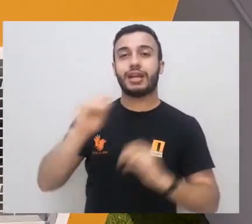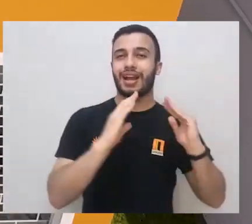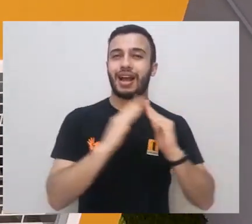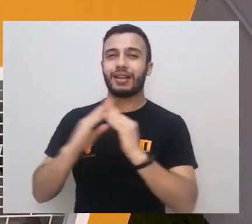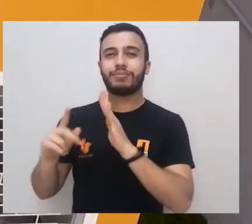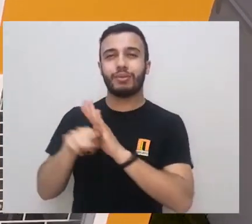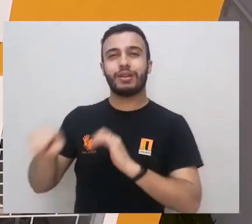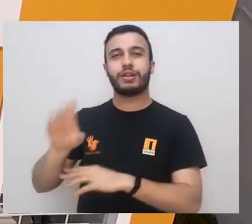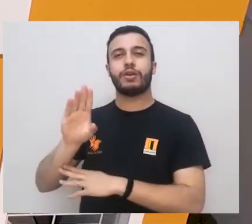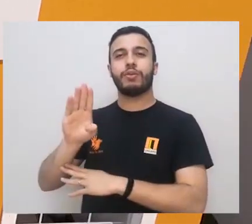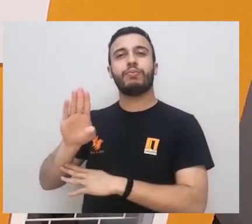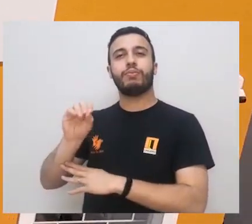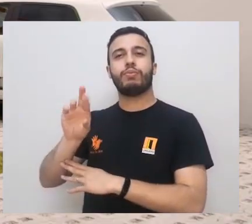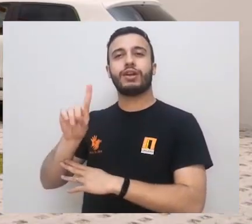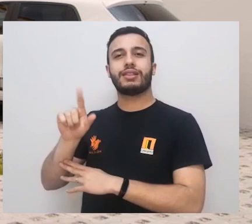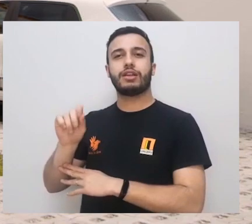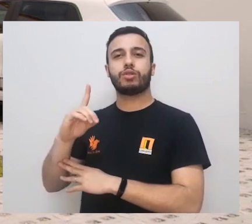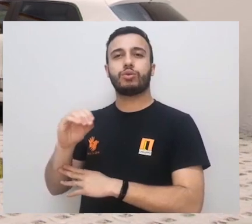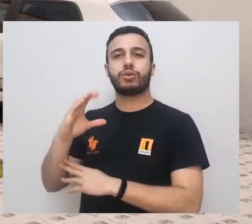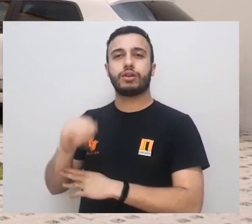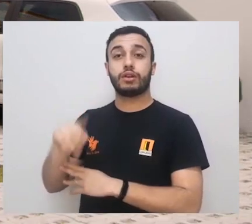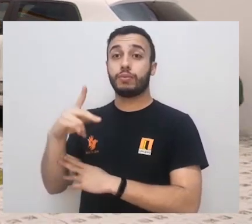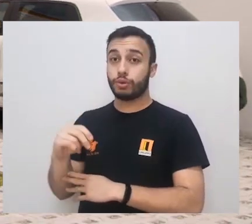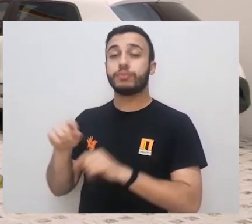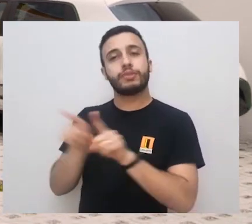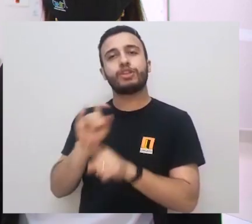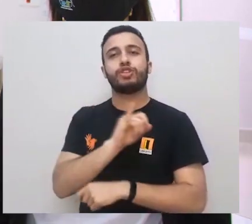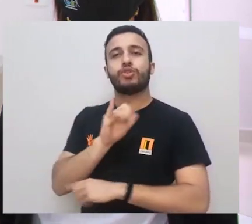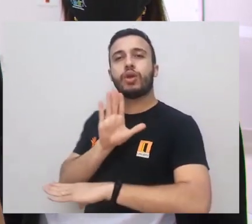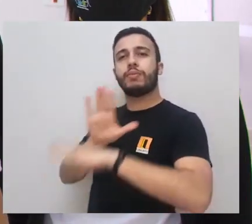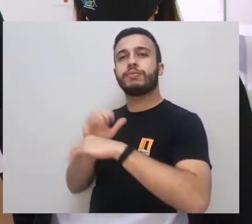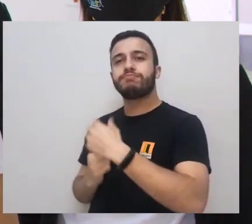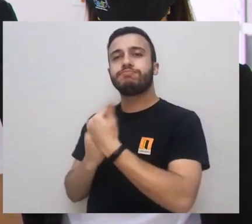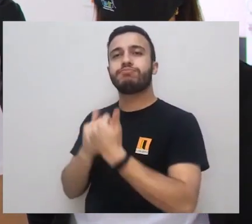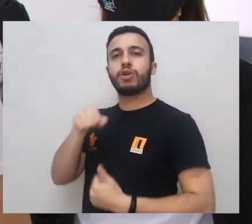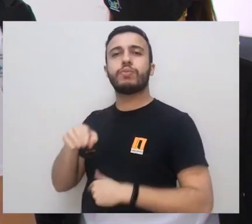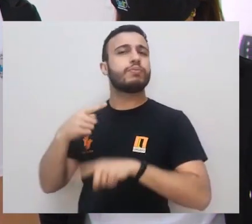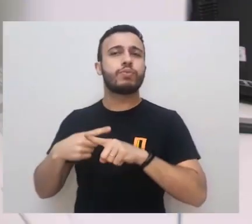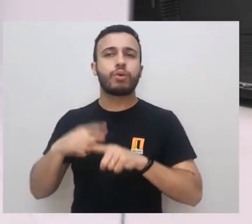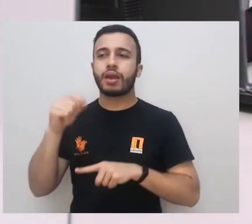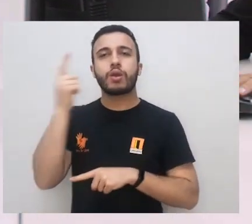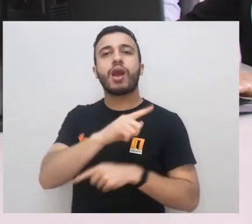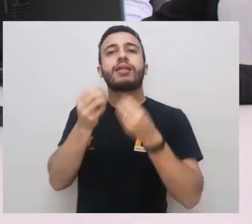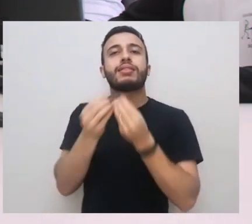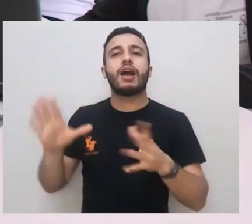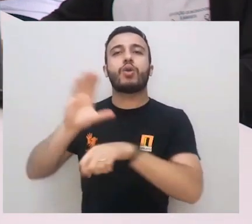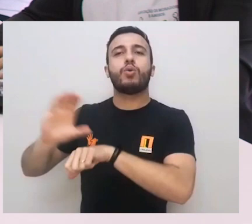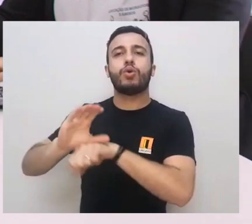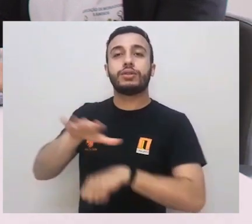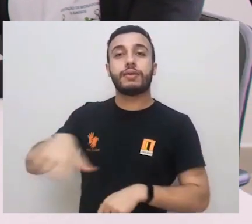Associação de Moradores da Borda do Campo, outro projeto apoiado pelo Instituto, que tem o objetivo de realizar ações voltadas à